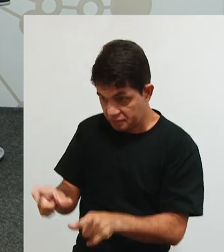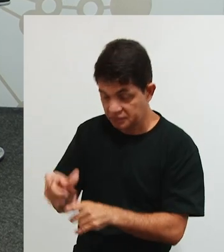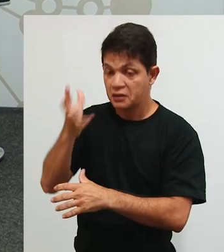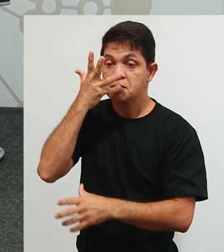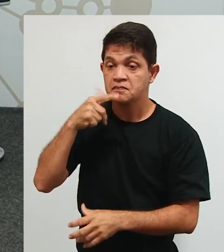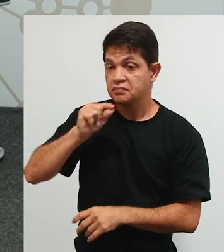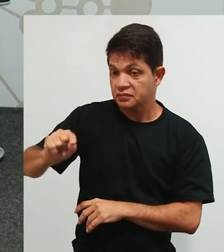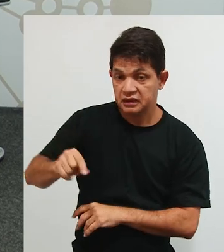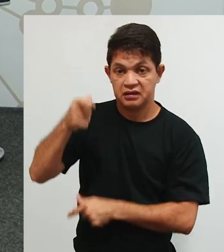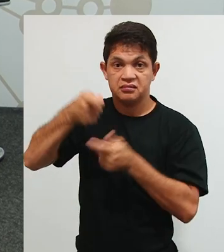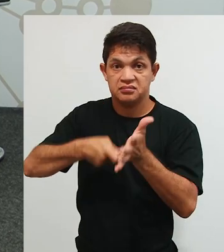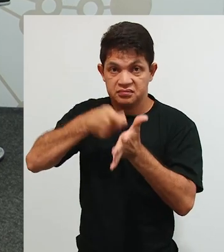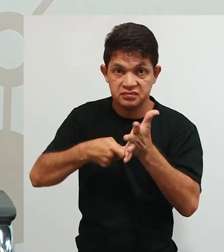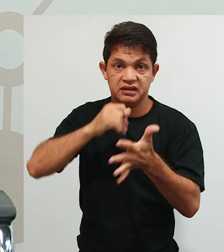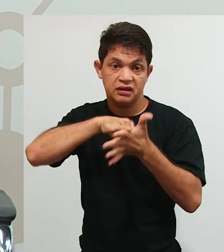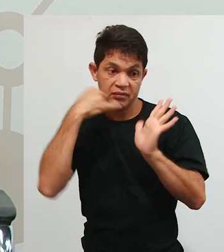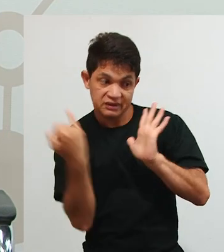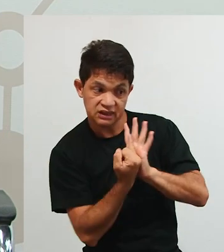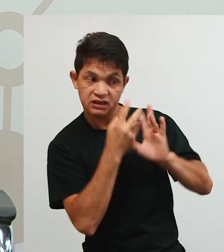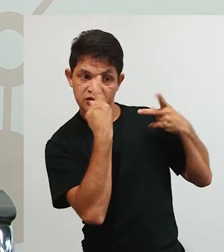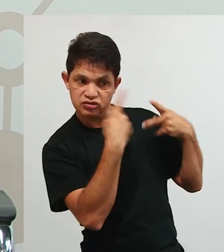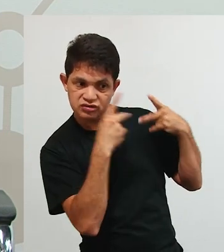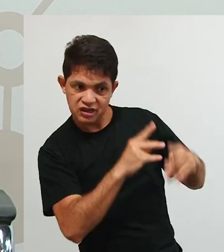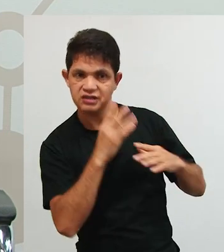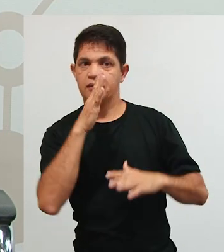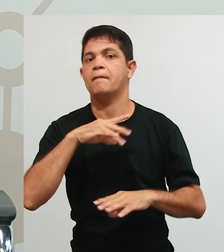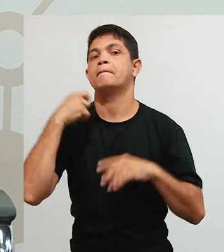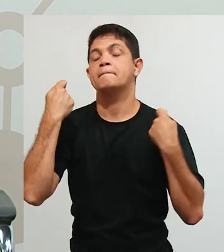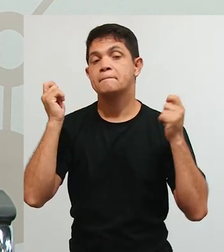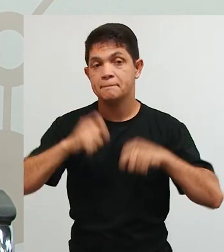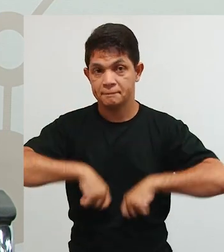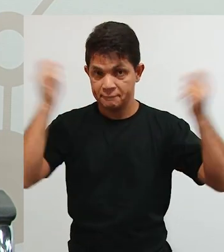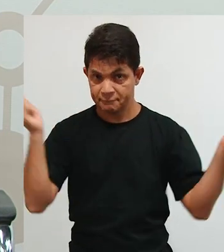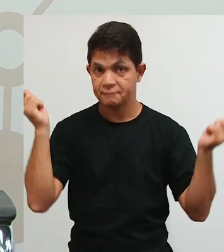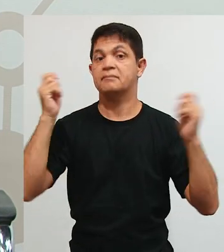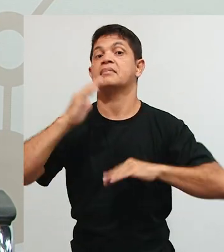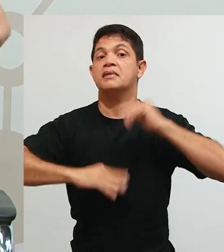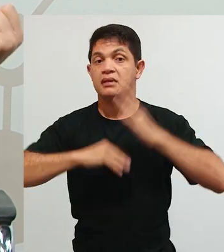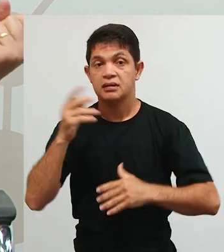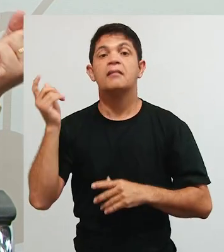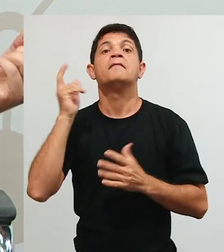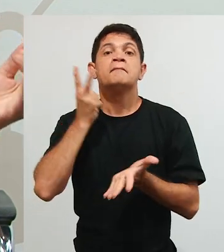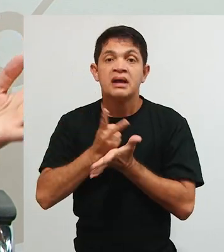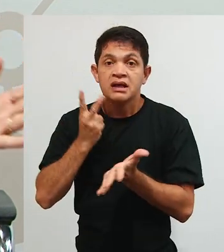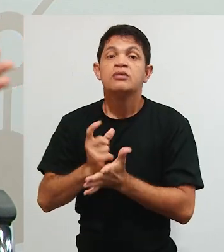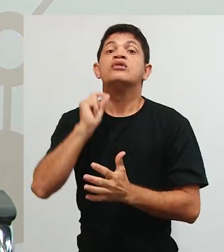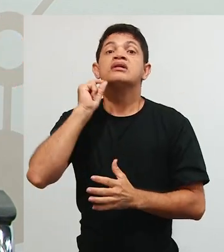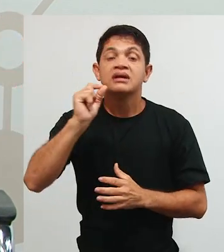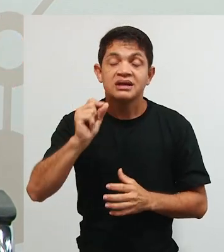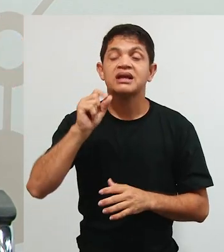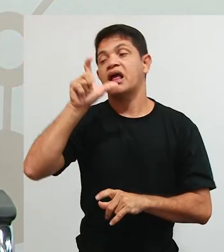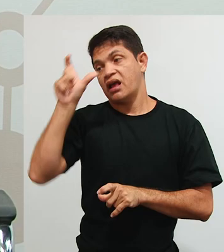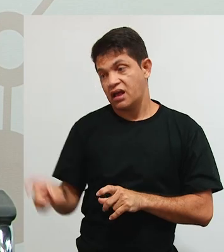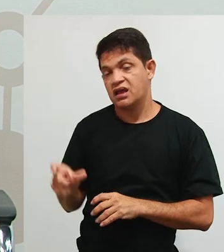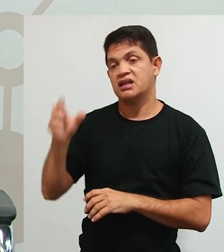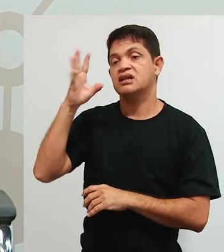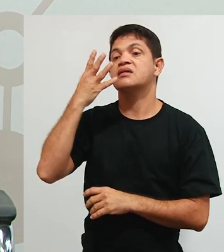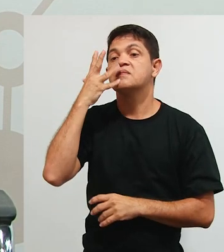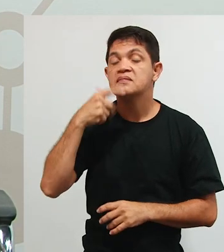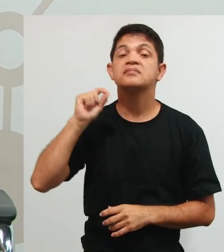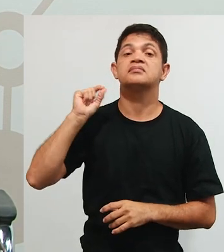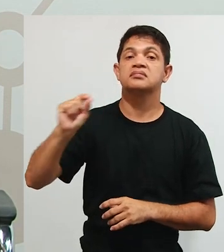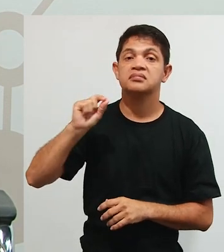Ela é daquele jeito e não vai ter como mudar ela. Mesmo que você tente direcionar essa criança